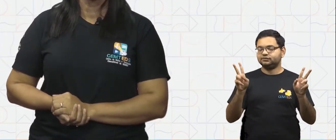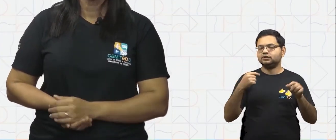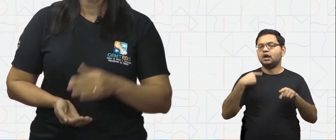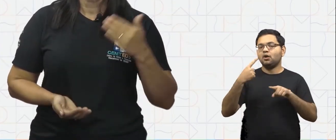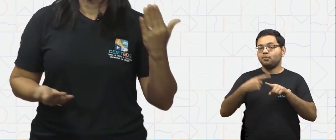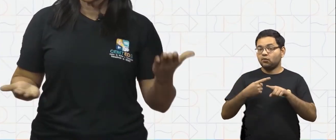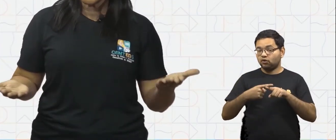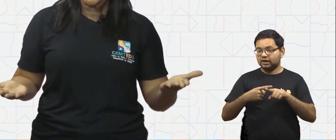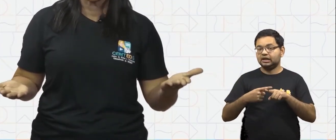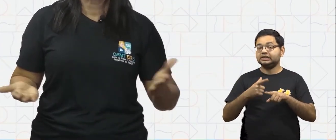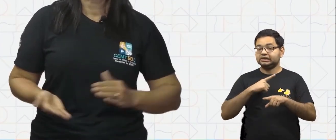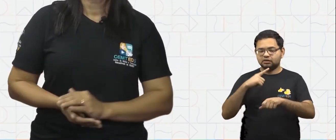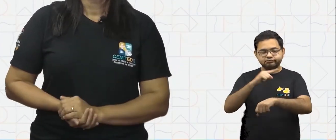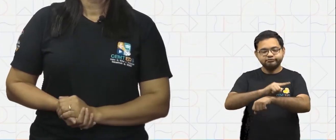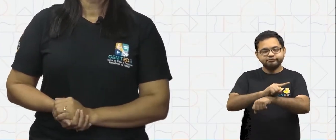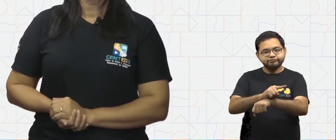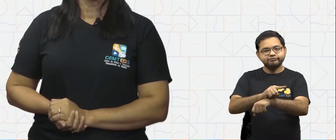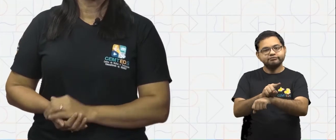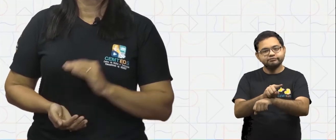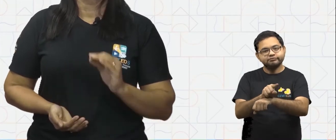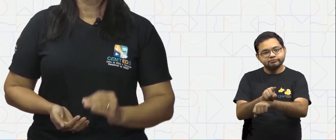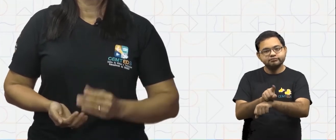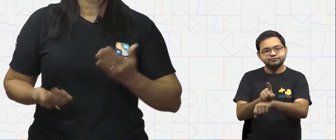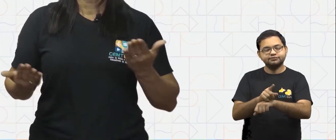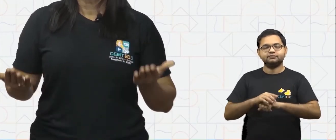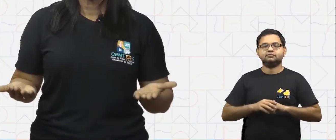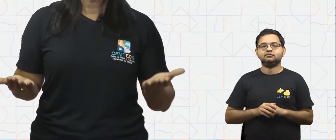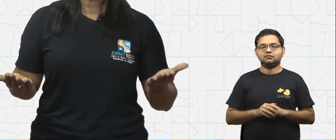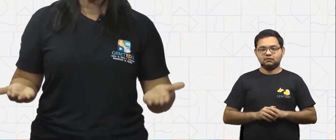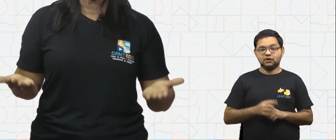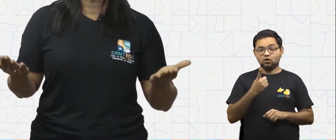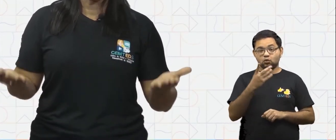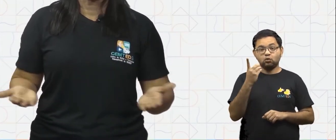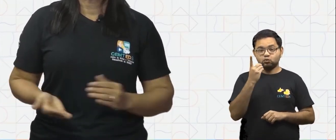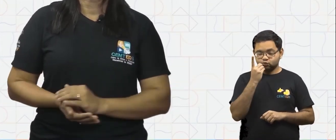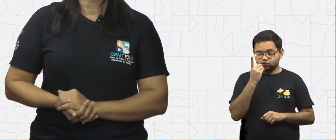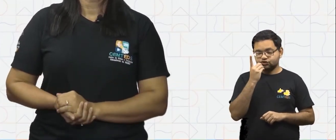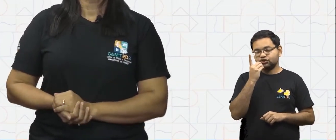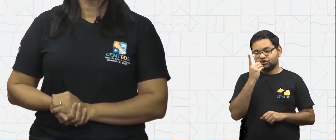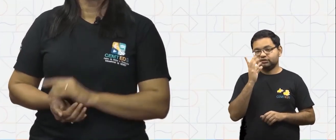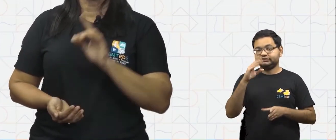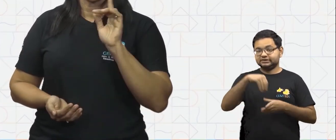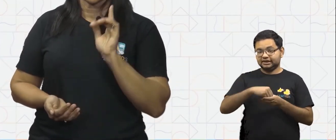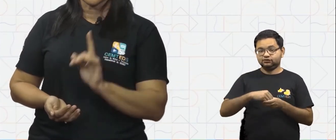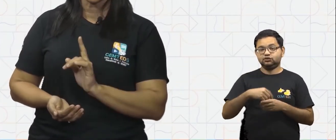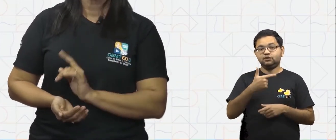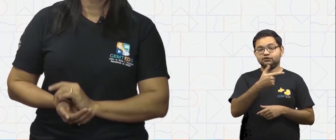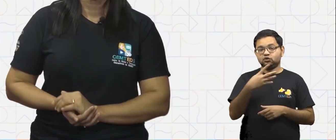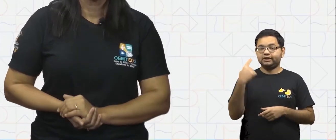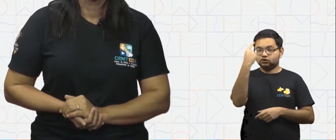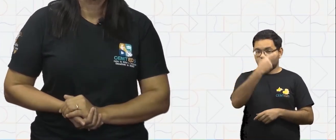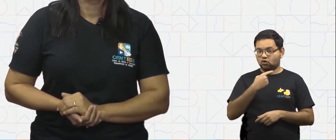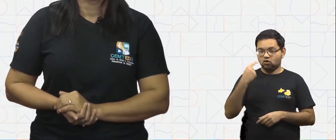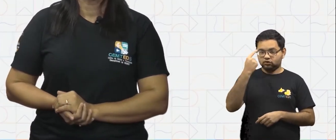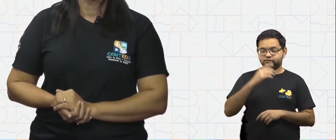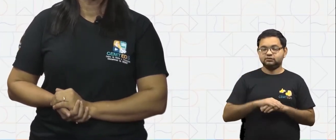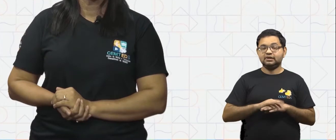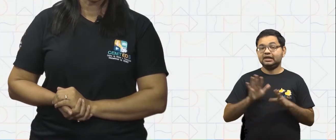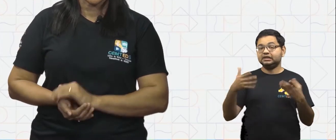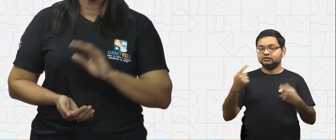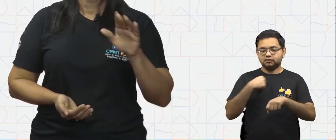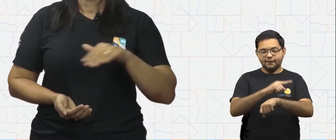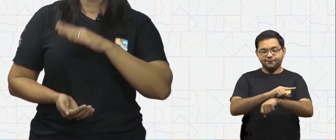possui ponteiros. Um dia possui 24 horas. Então, o relógio analógico